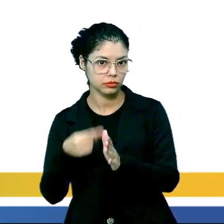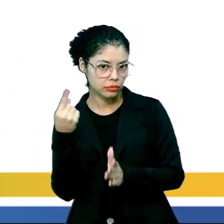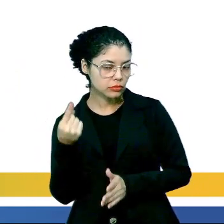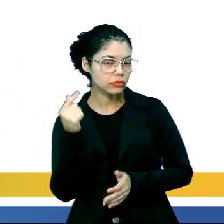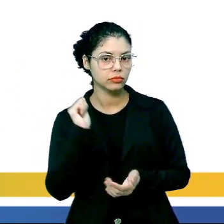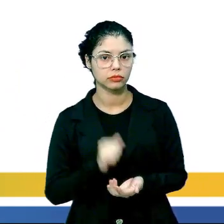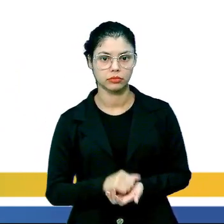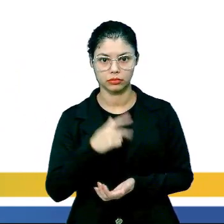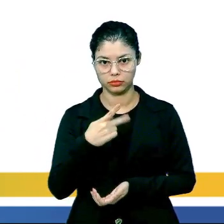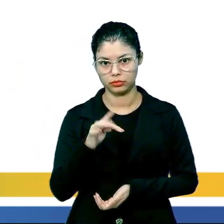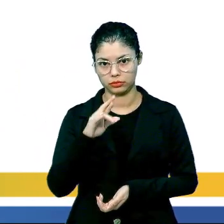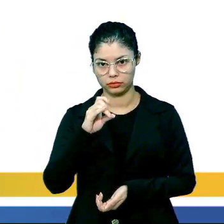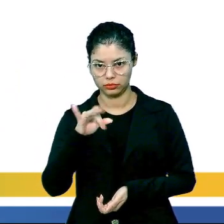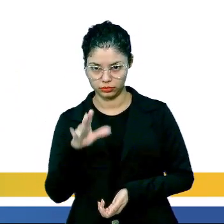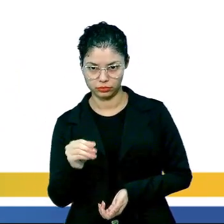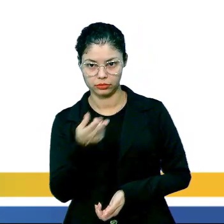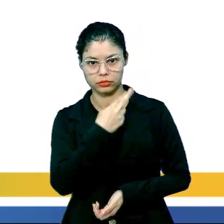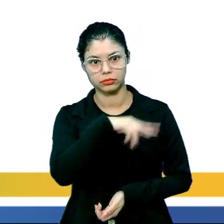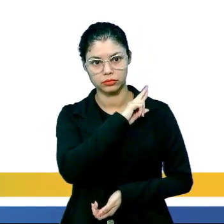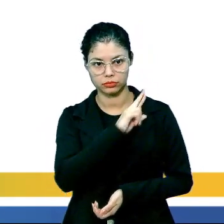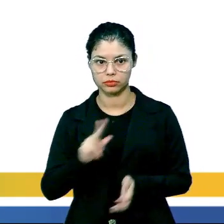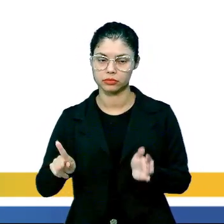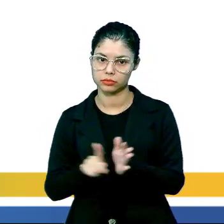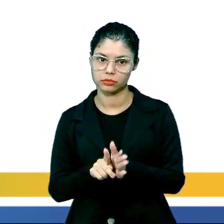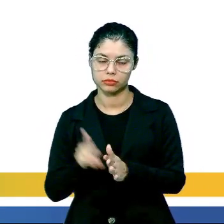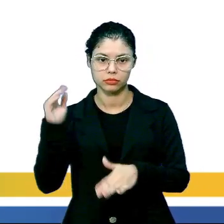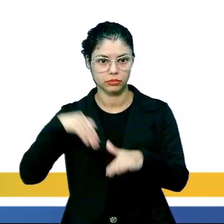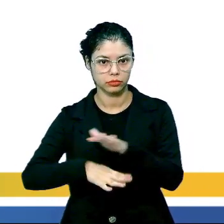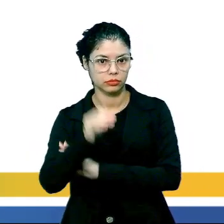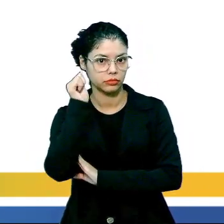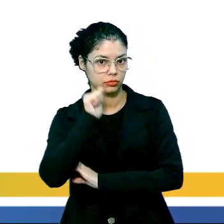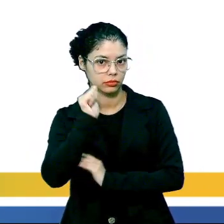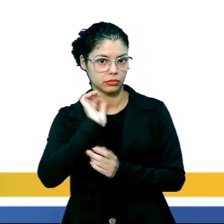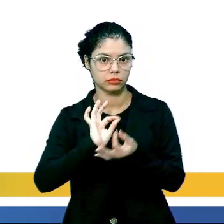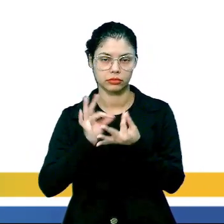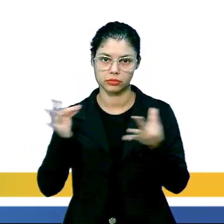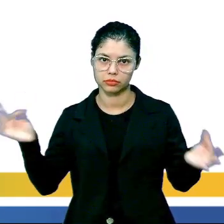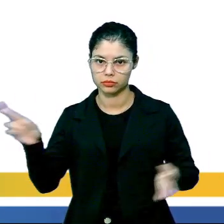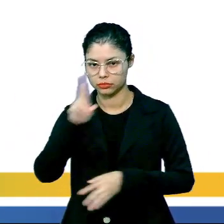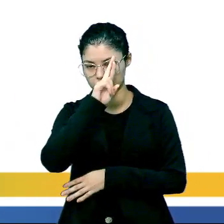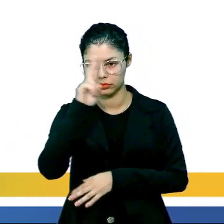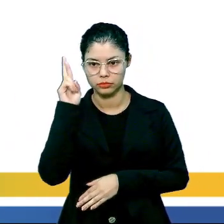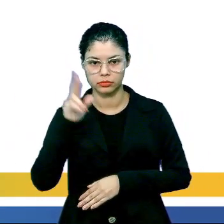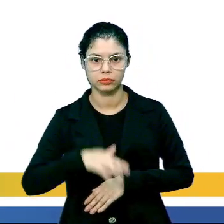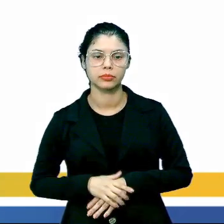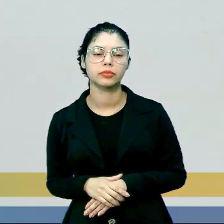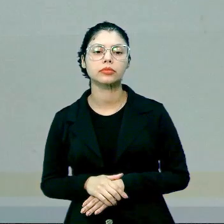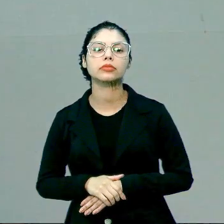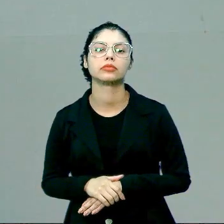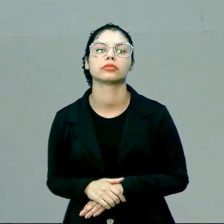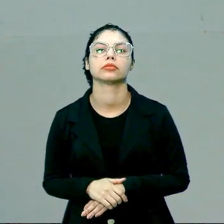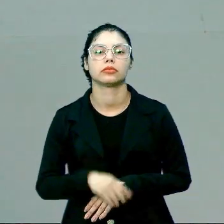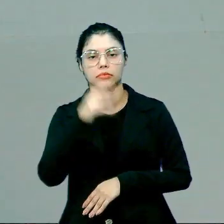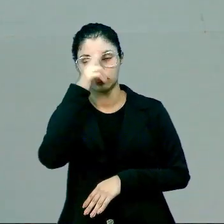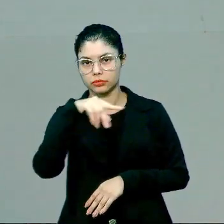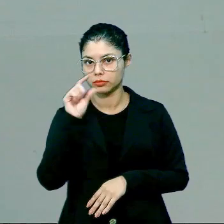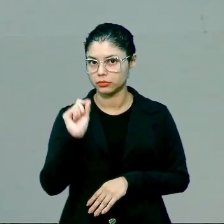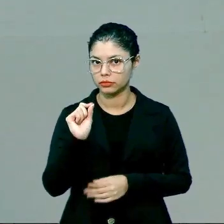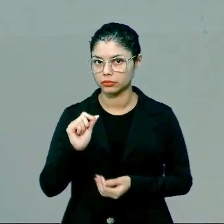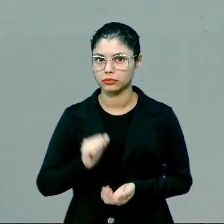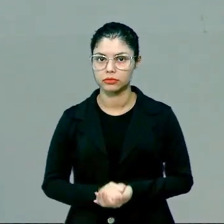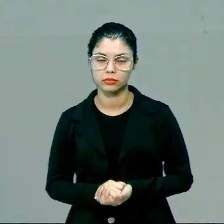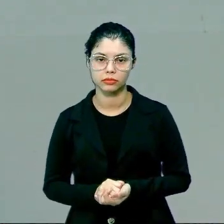primeira instância, o patriarcalismo é responsável pelo ocultamento de mulheres ao longo da história. Lembrando que